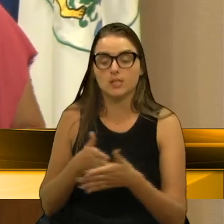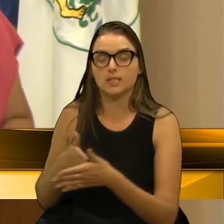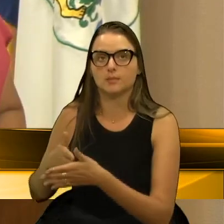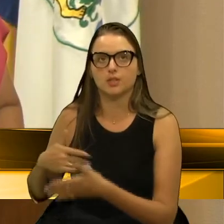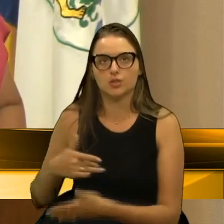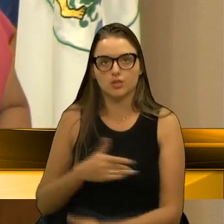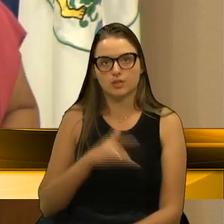Era isso. Obrigada. Obrigada.